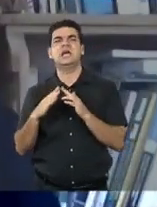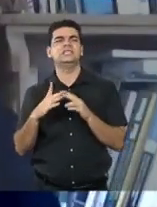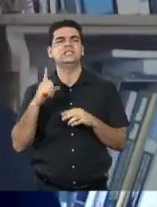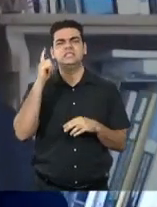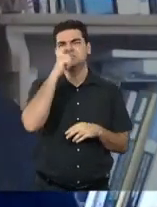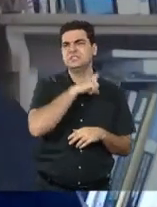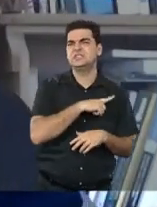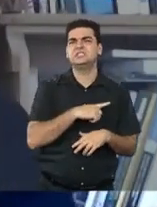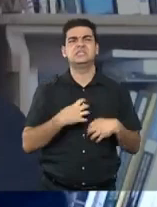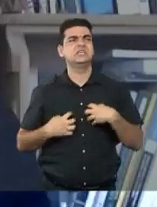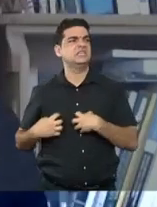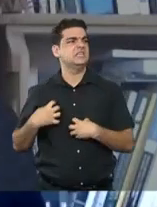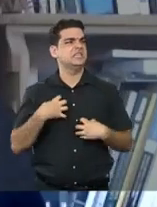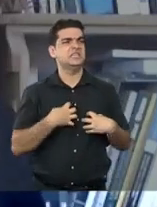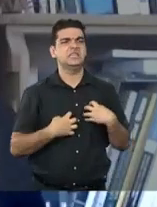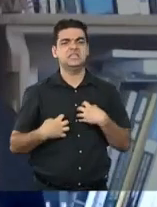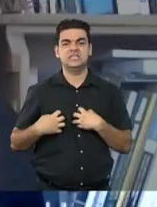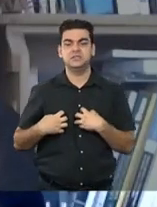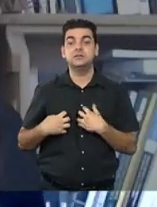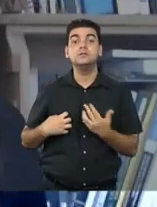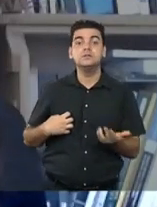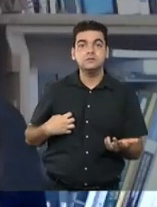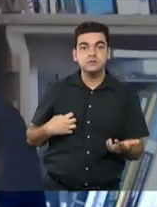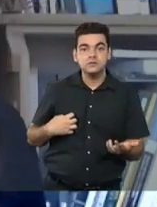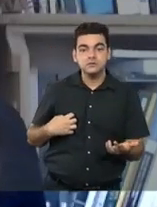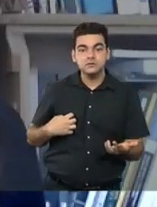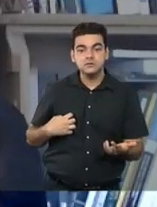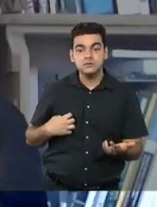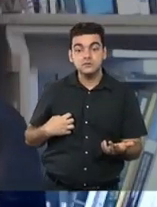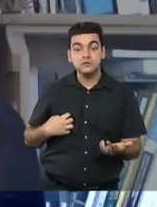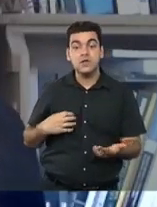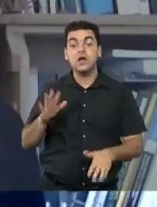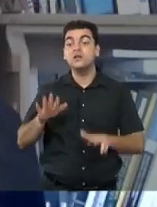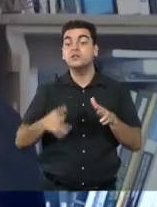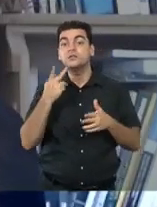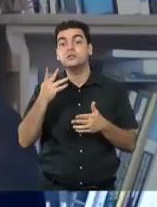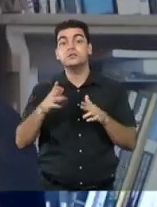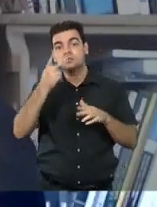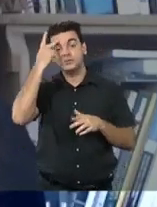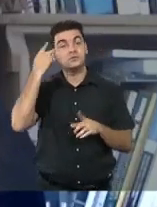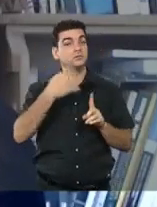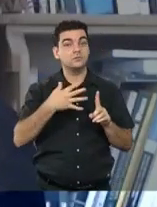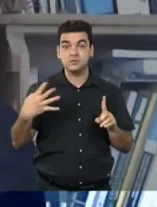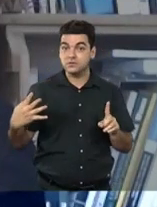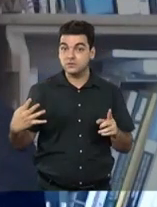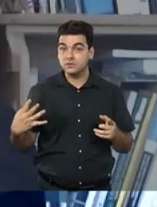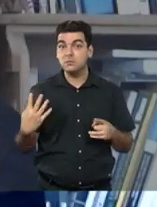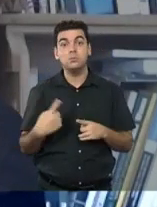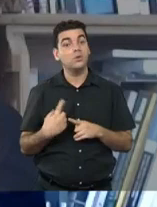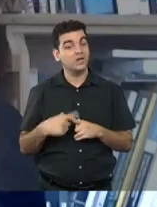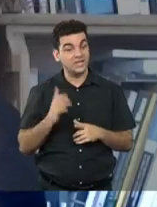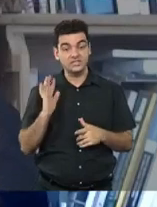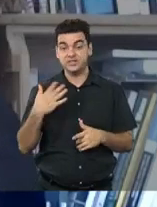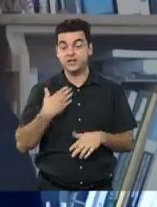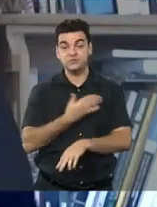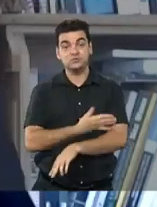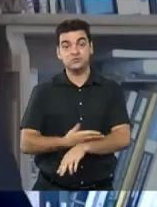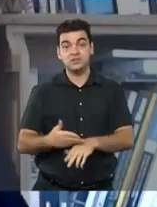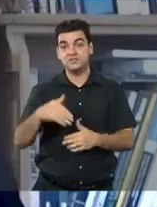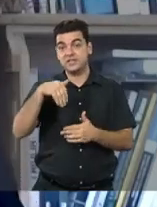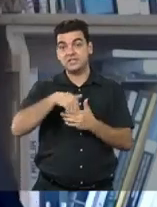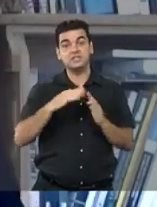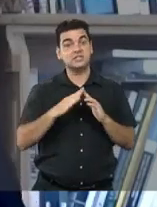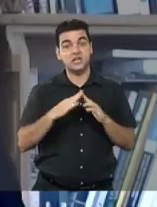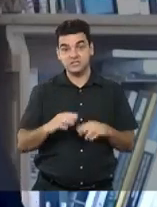isolamento social, a gente está falando, olha, bem-vinda, e bem-vindos ao mundo das pessoas transexuais. Porque nem